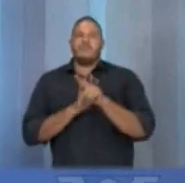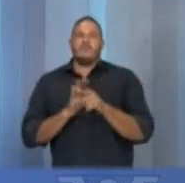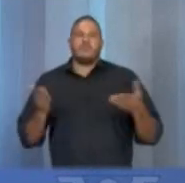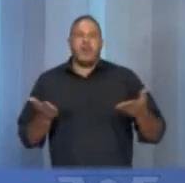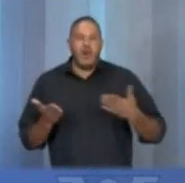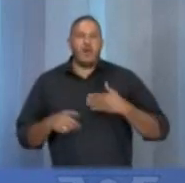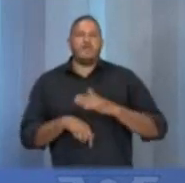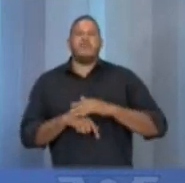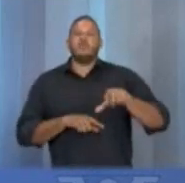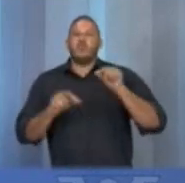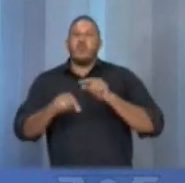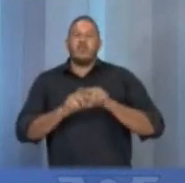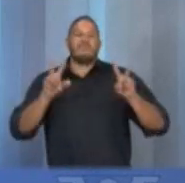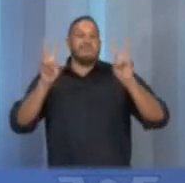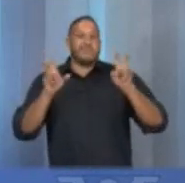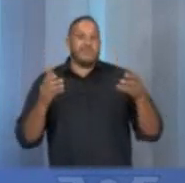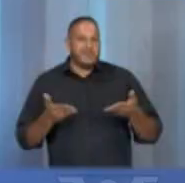Vamos escolher um dos temas.